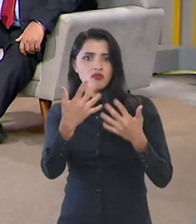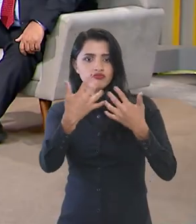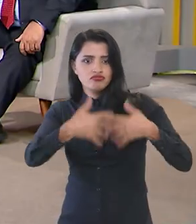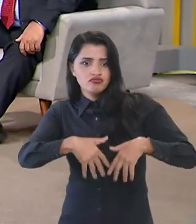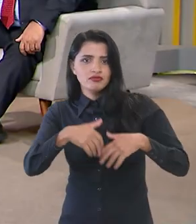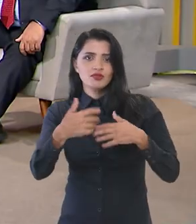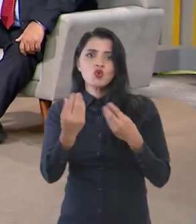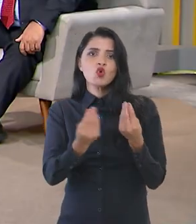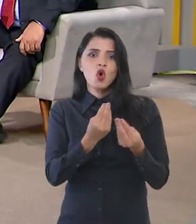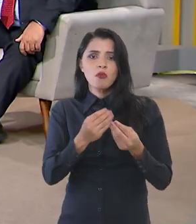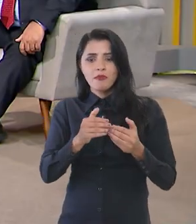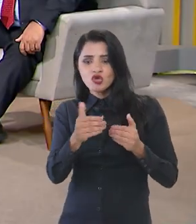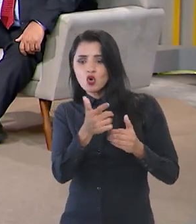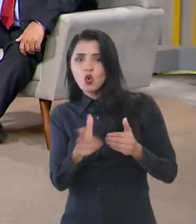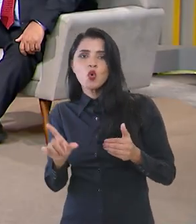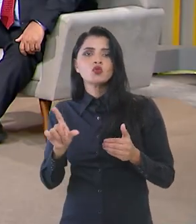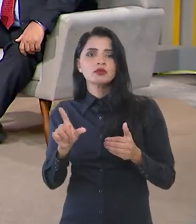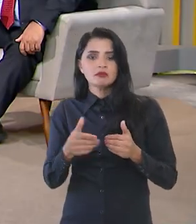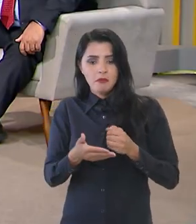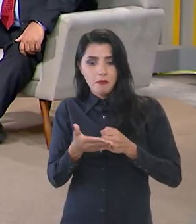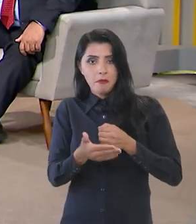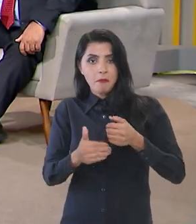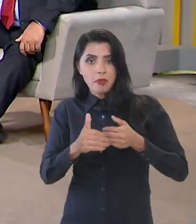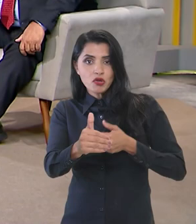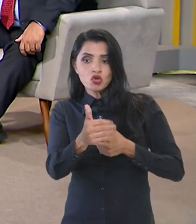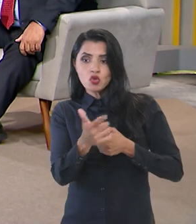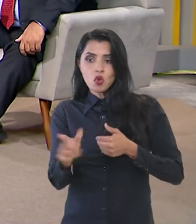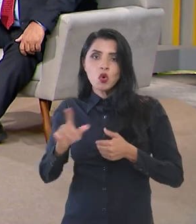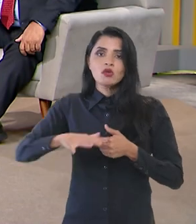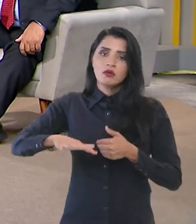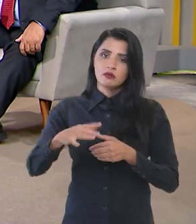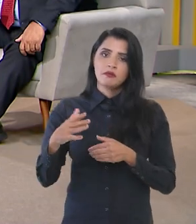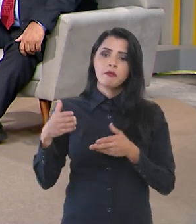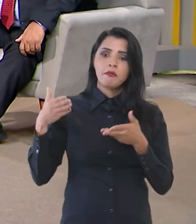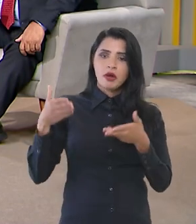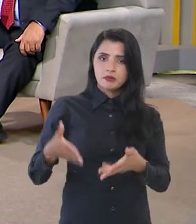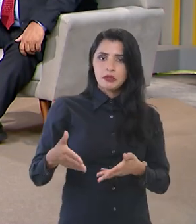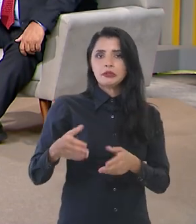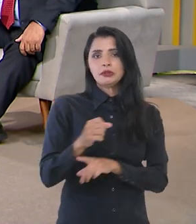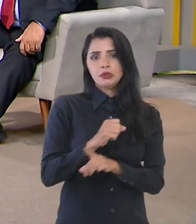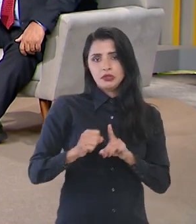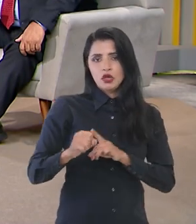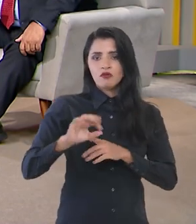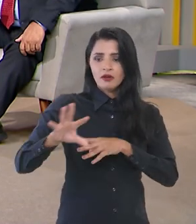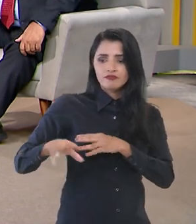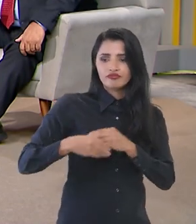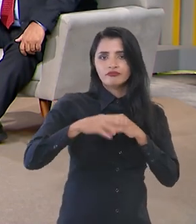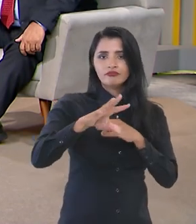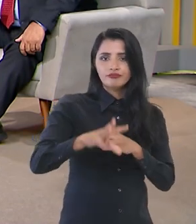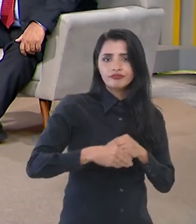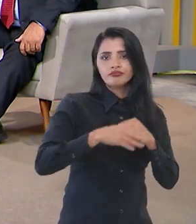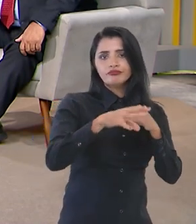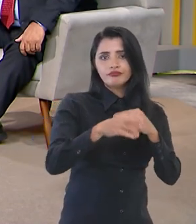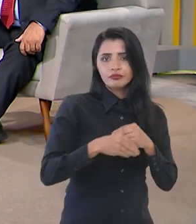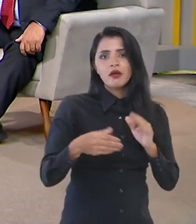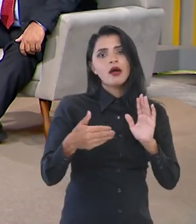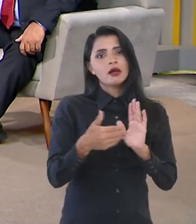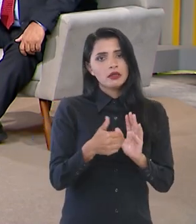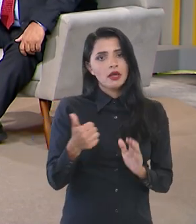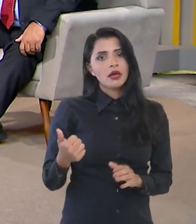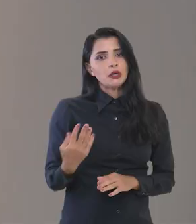funcionalidades a partir das outras instâncias de participação social que serão agregadas.